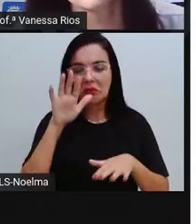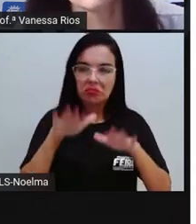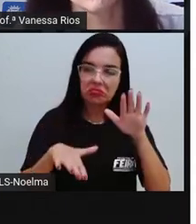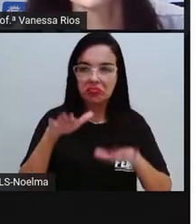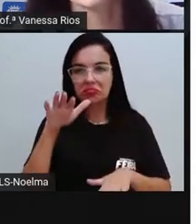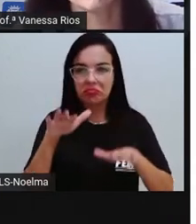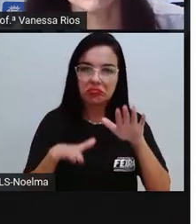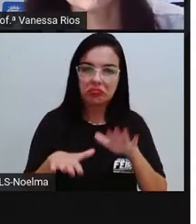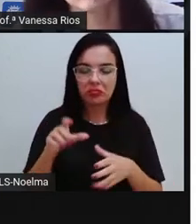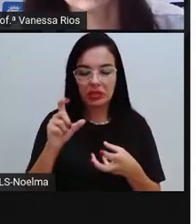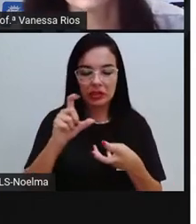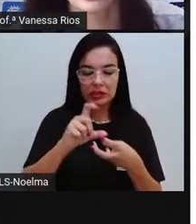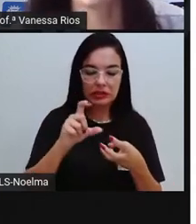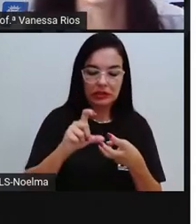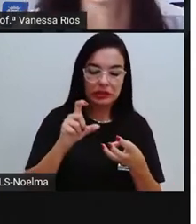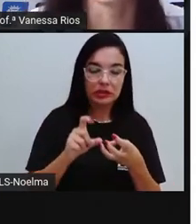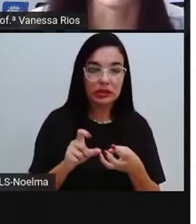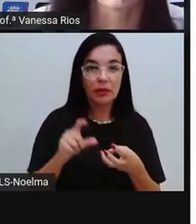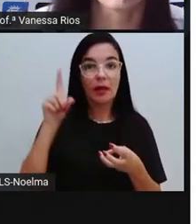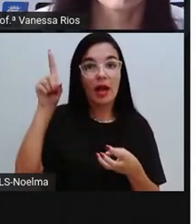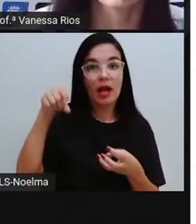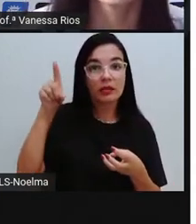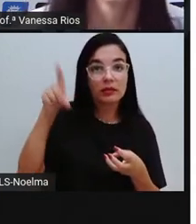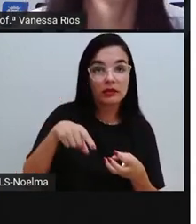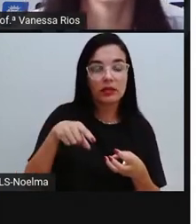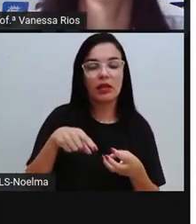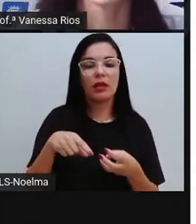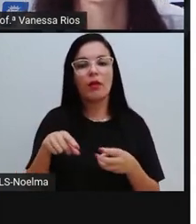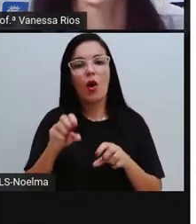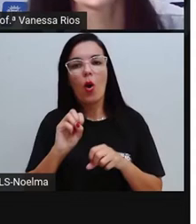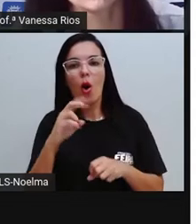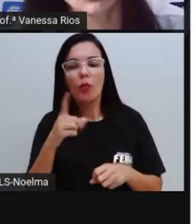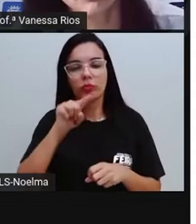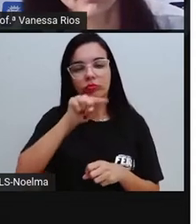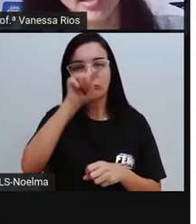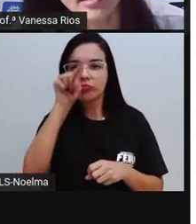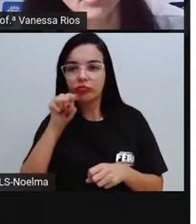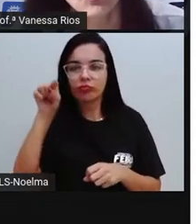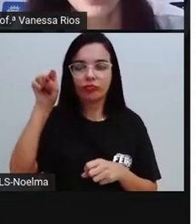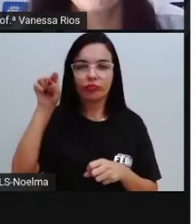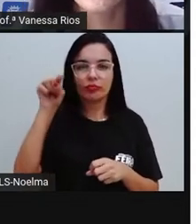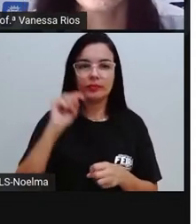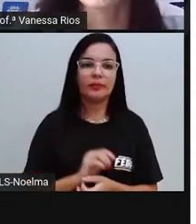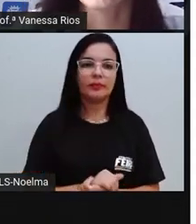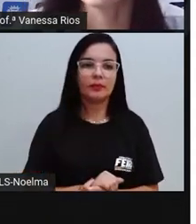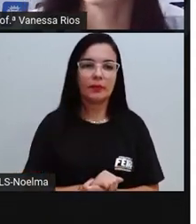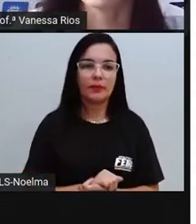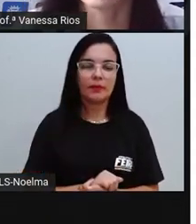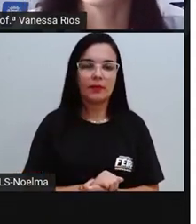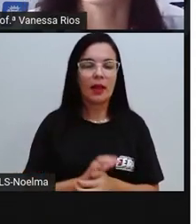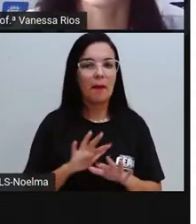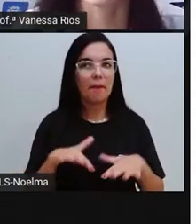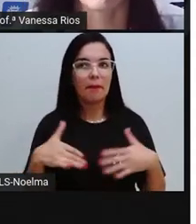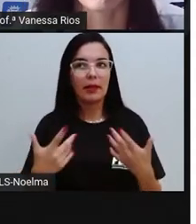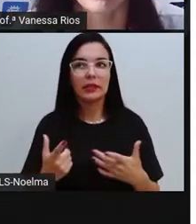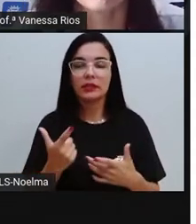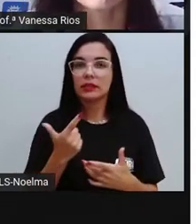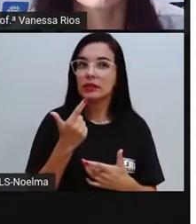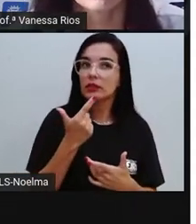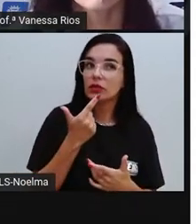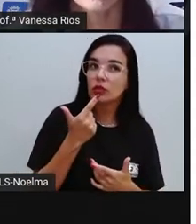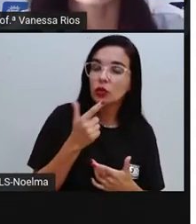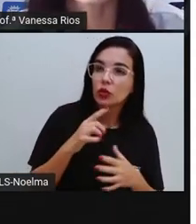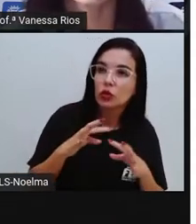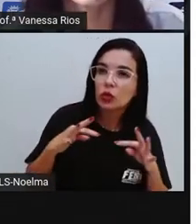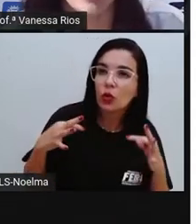são as sílabas onde está aí o acento agudo ou o acento circunflexo. Mas nem todas as palavras